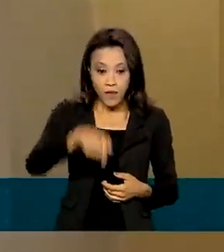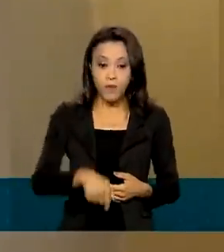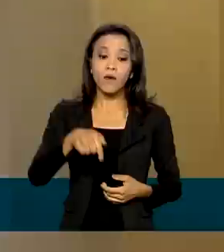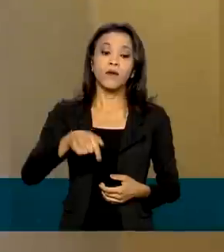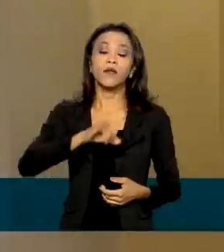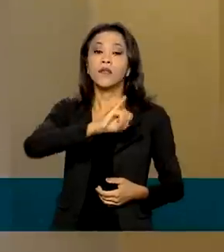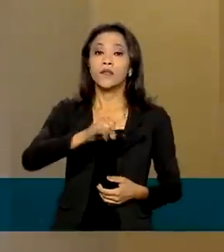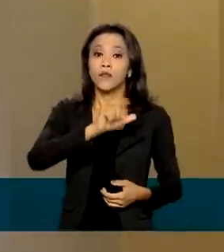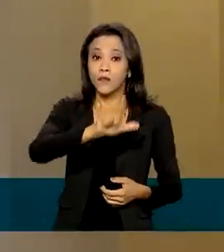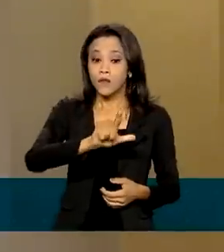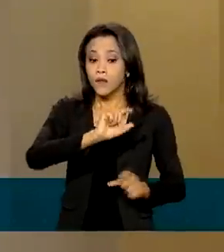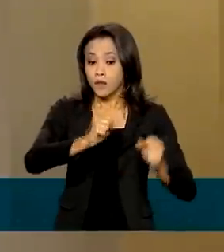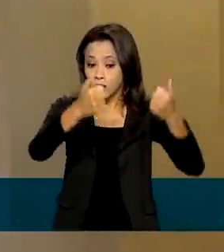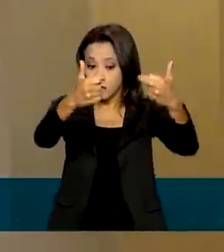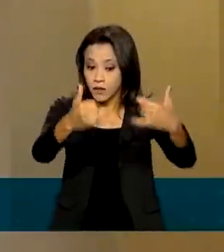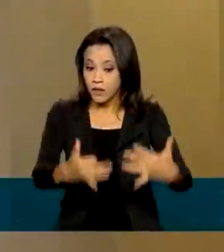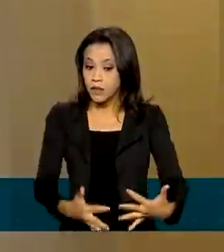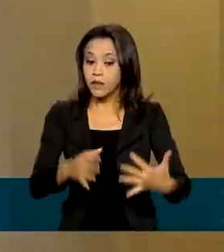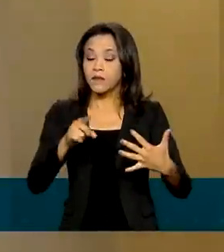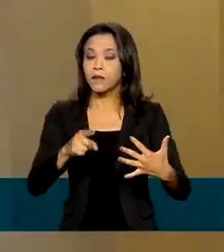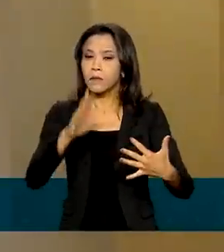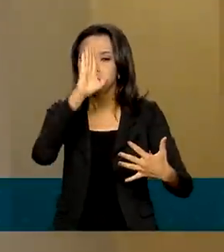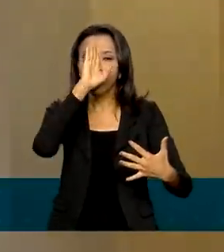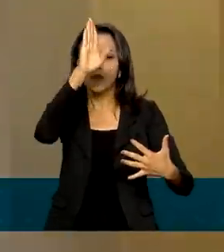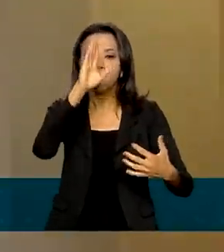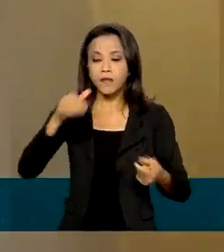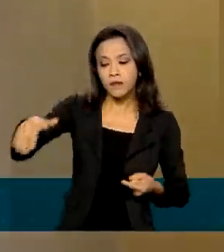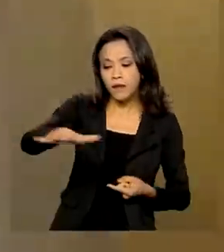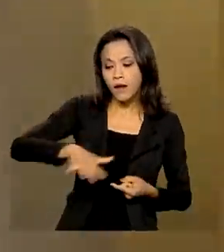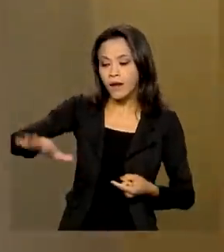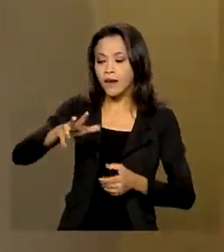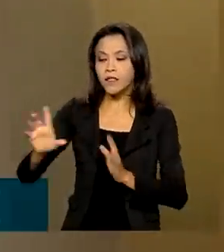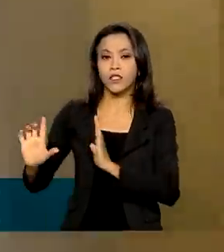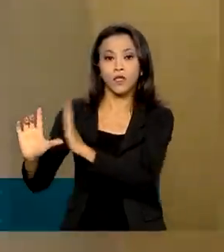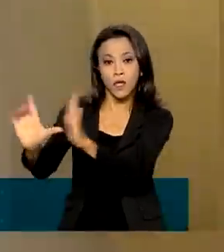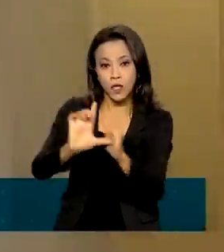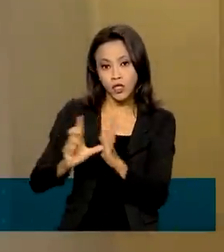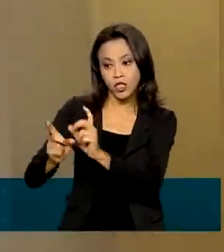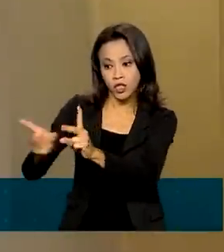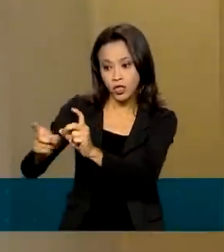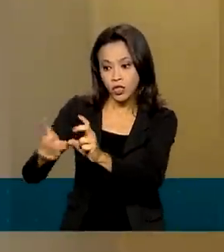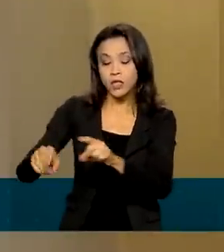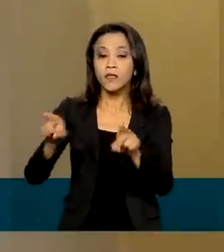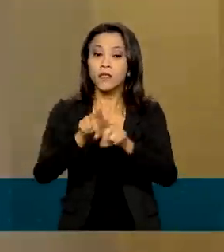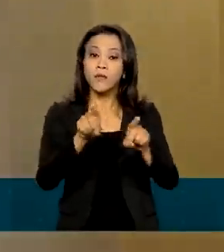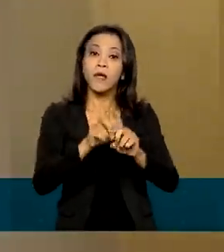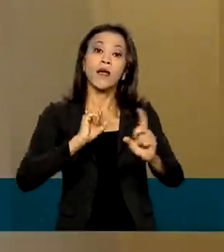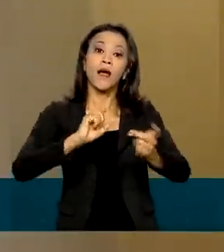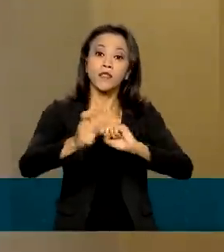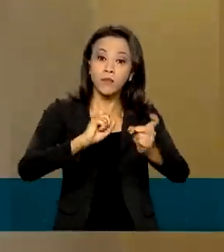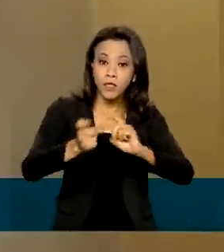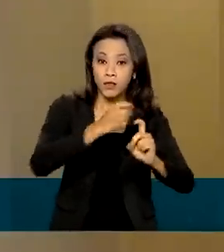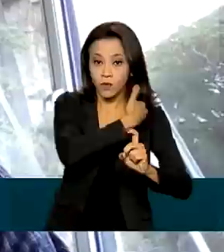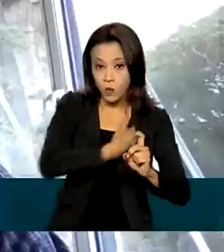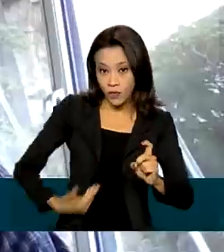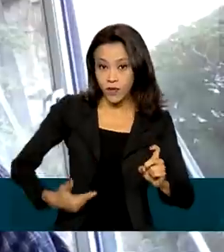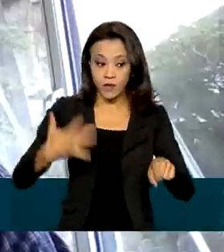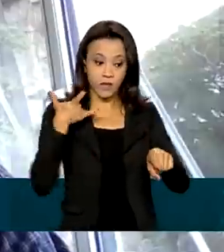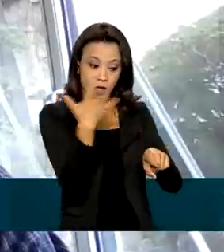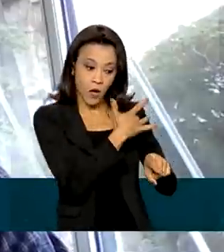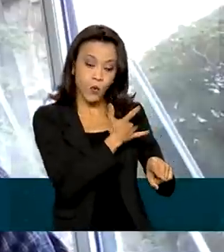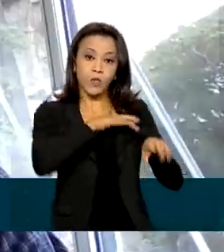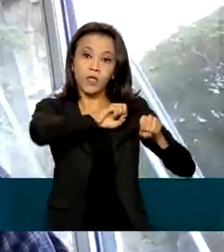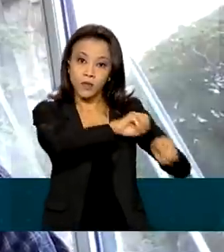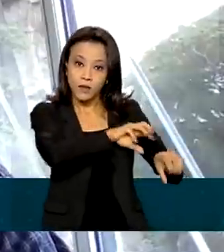destaque vai para as atividades de comércio e administração pública, saúde e educação. A